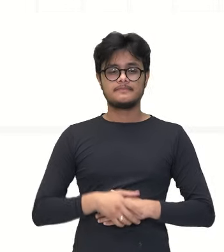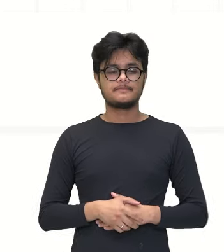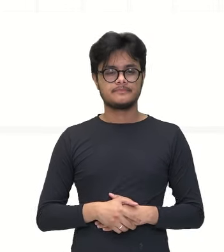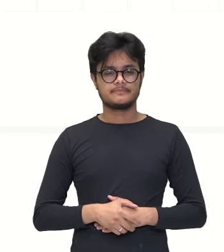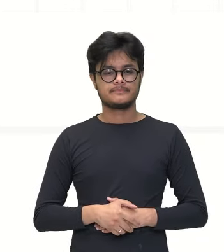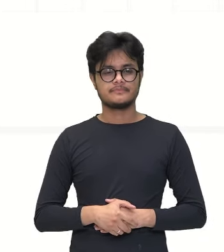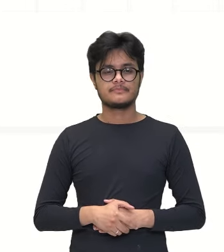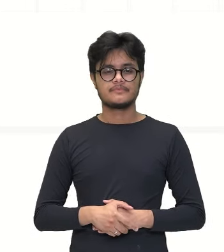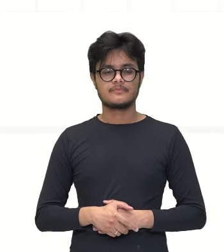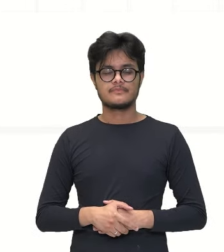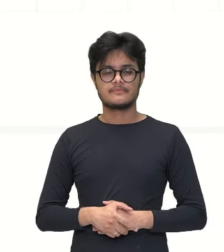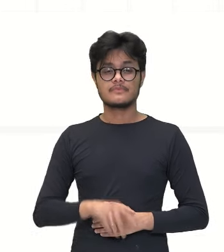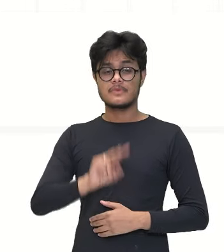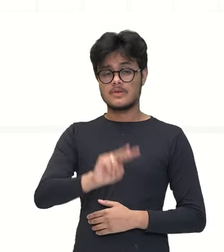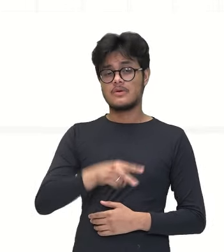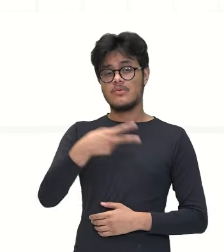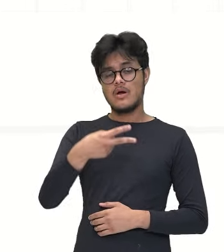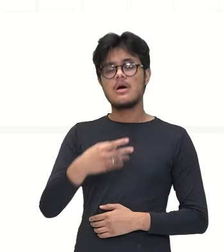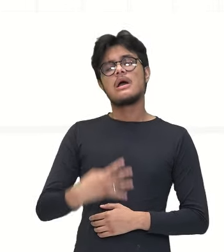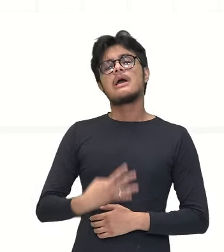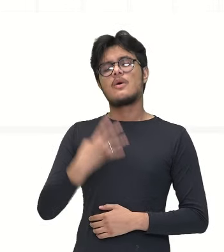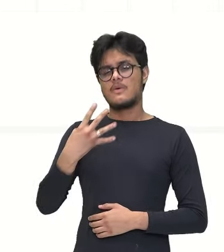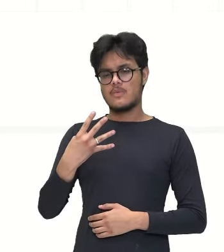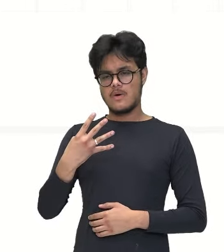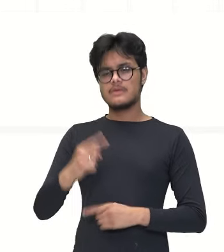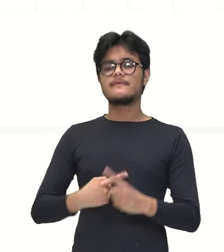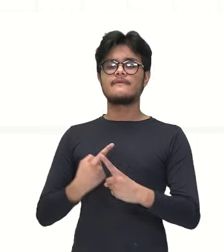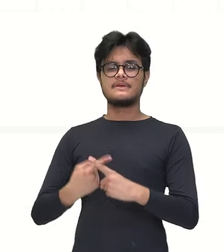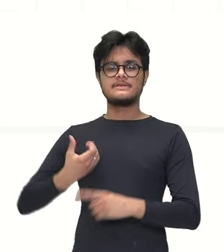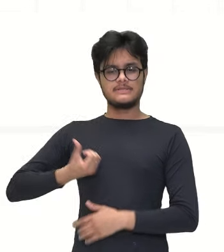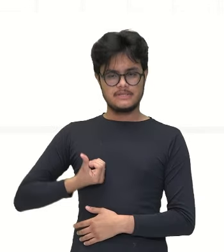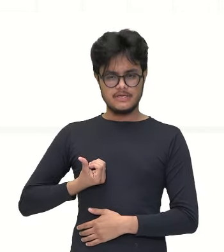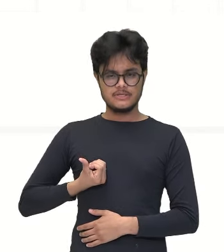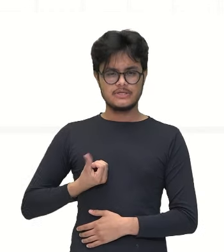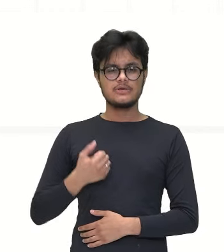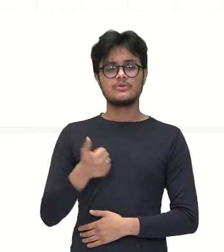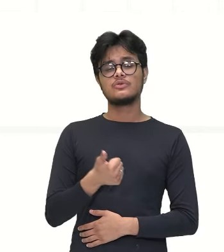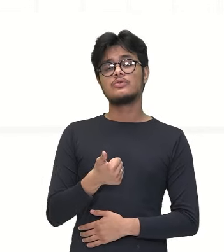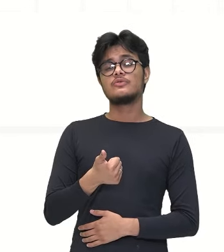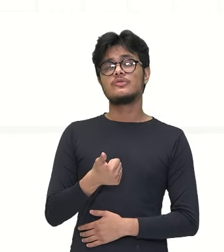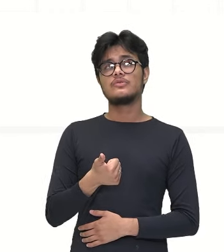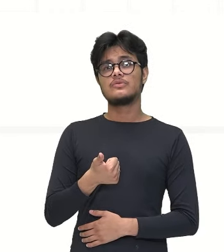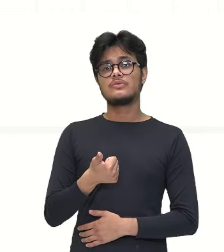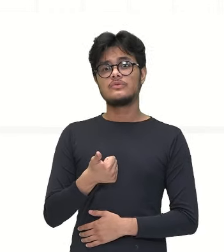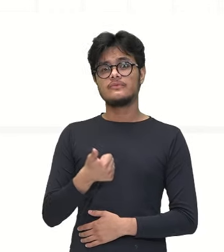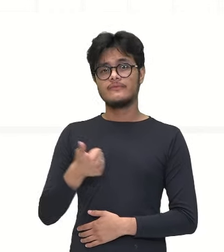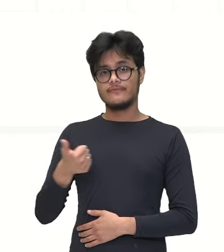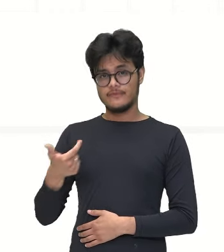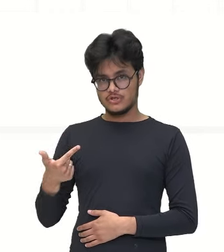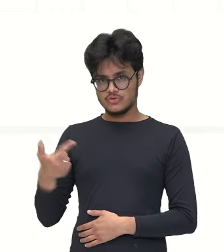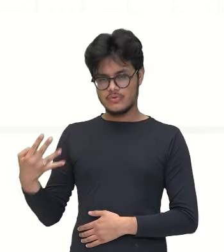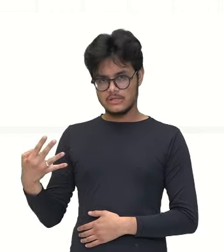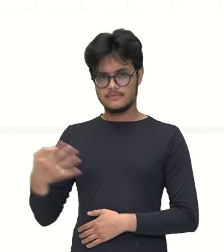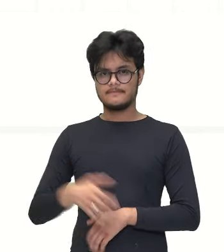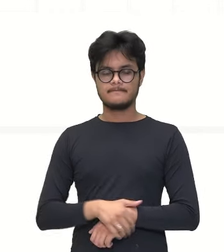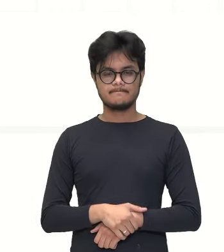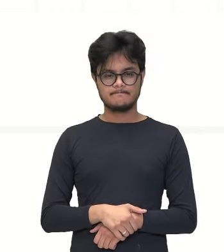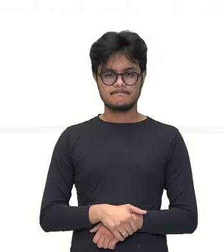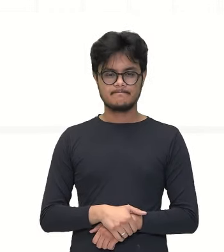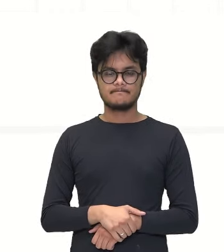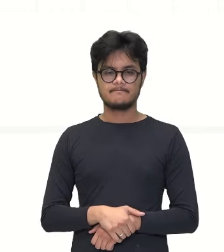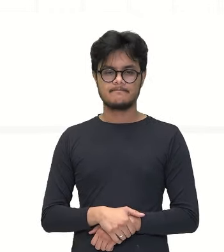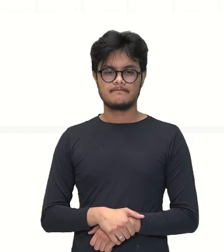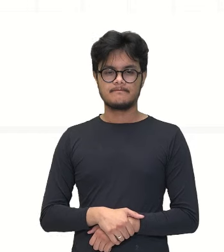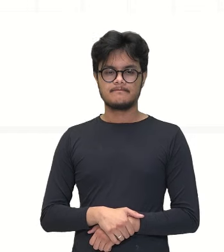Repito a igualdade e faço a outra multiplicação. Quatro vezes seis é vinte e quatro. Então, eu tenho